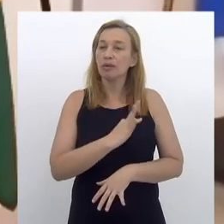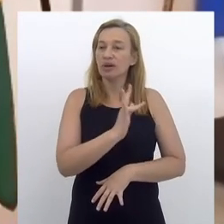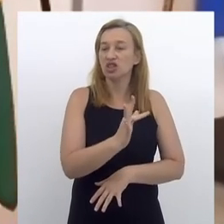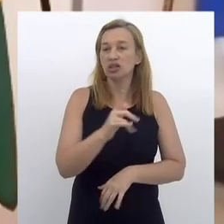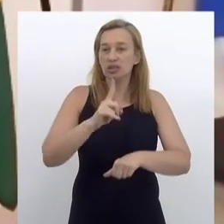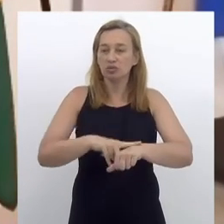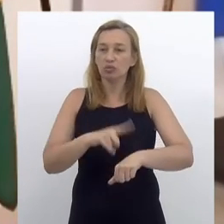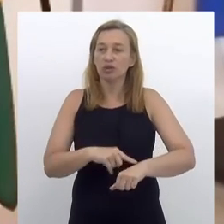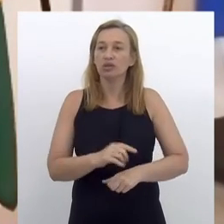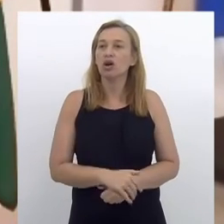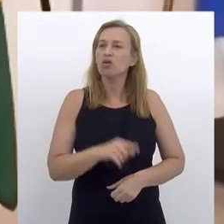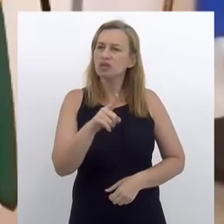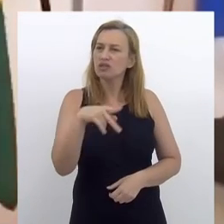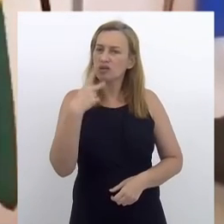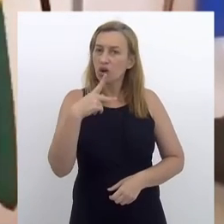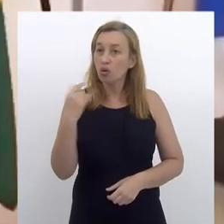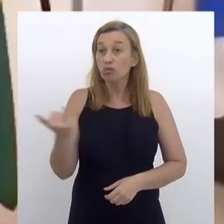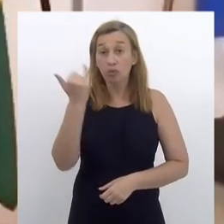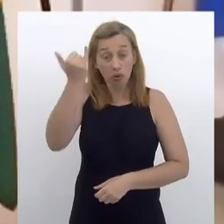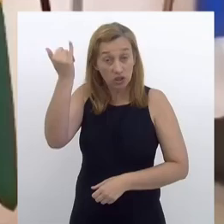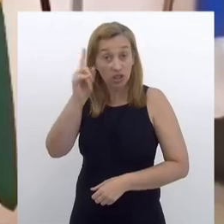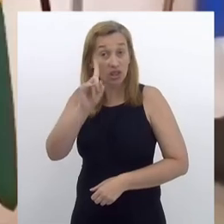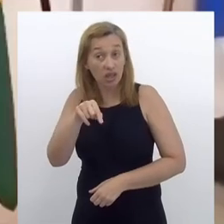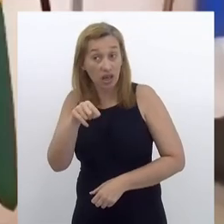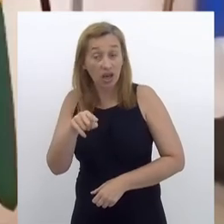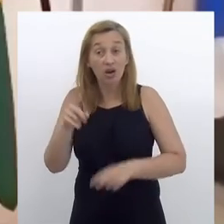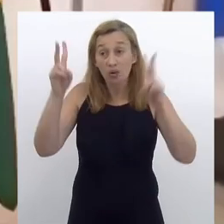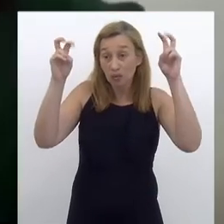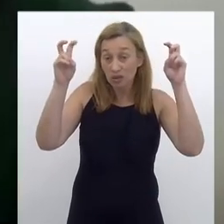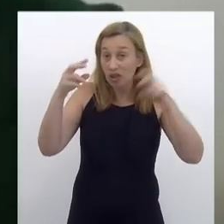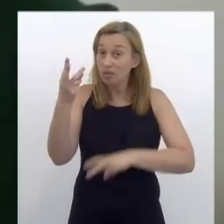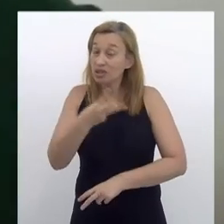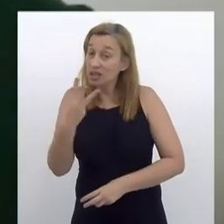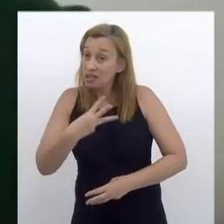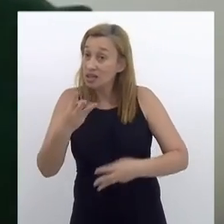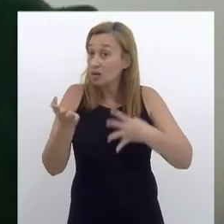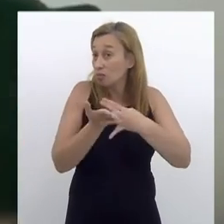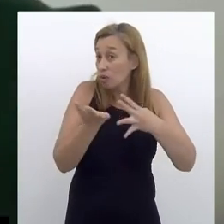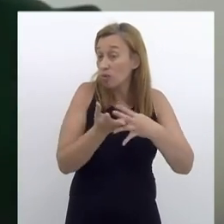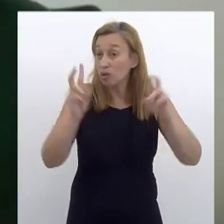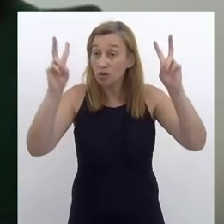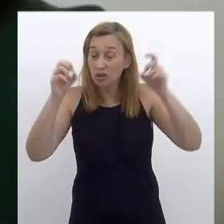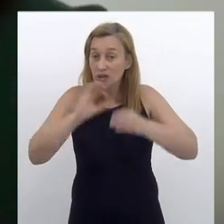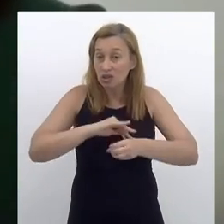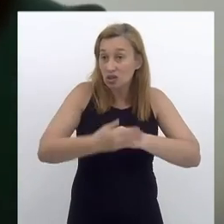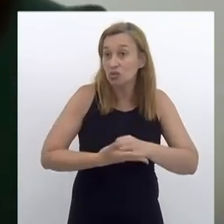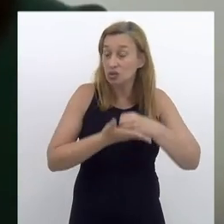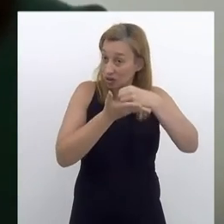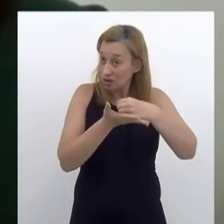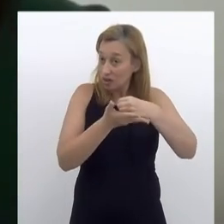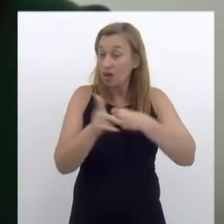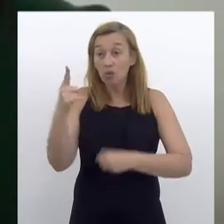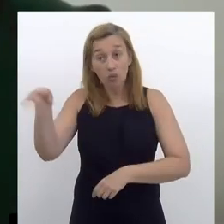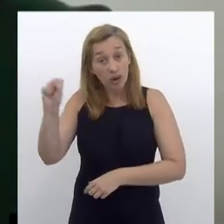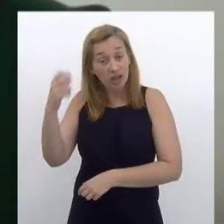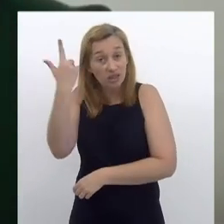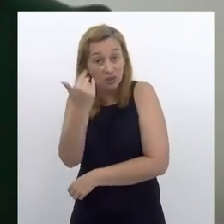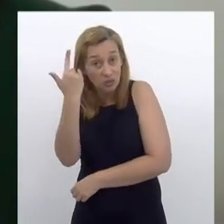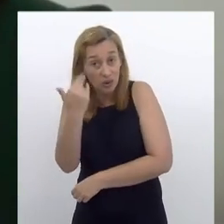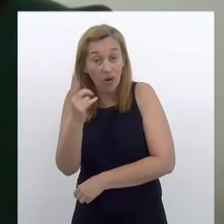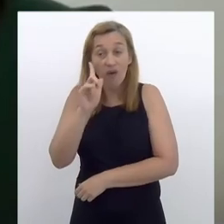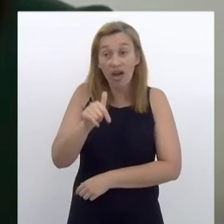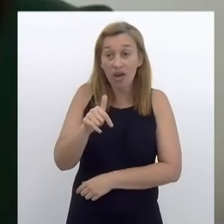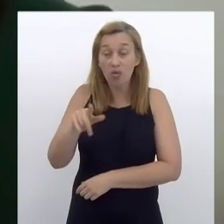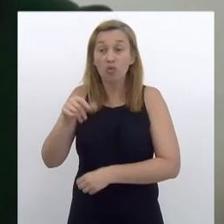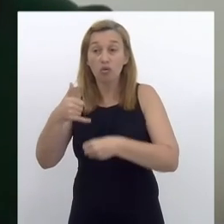única coisa, de fato, que a gente tem firme para a Baixada nesse momento. Você trouxe um ponto importantíssimo, que é o tema do nosso terceiro bloco, que é a questão da